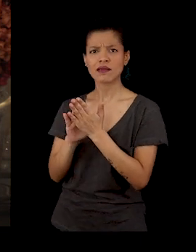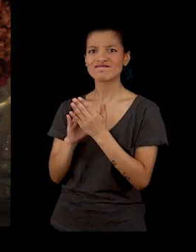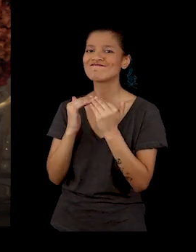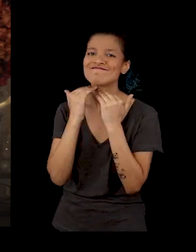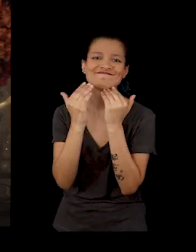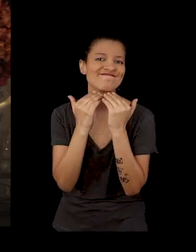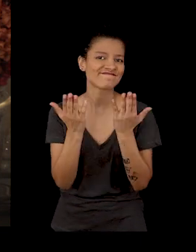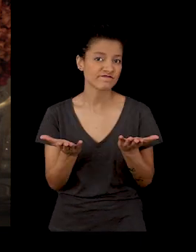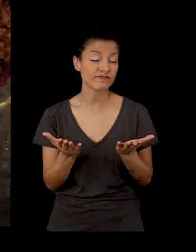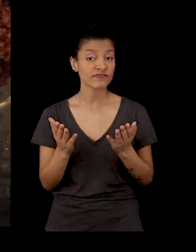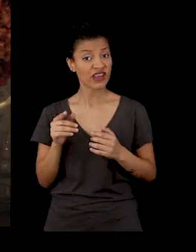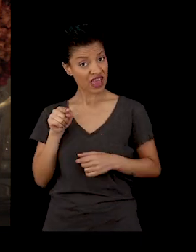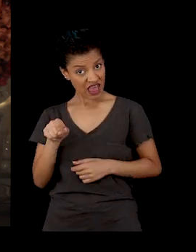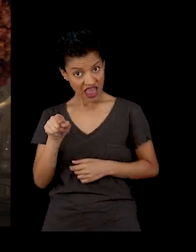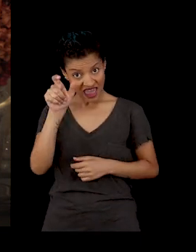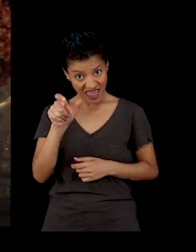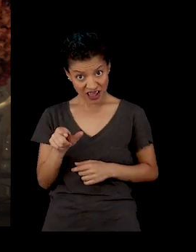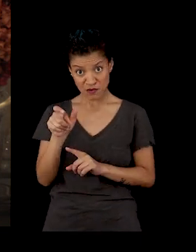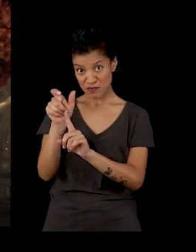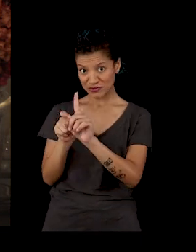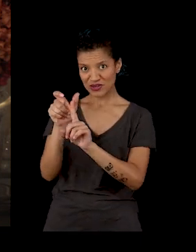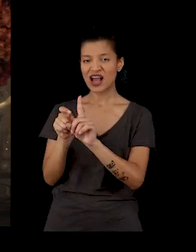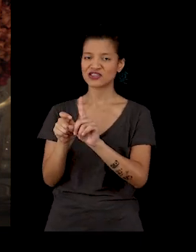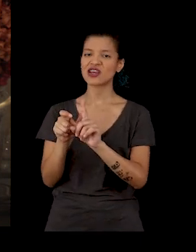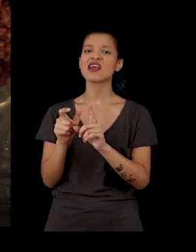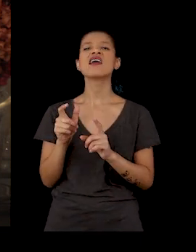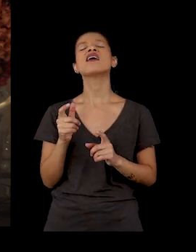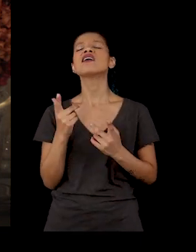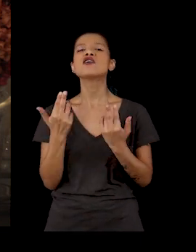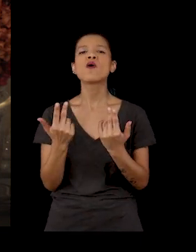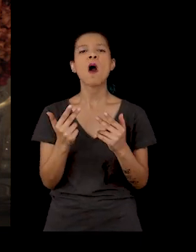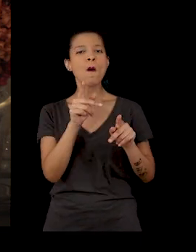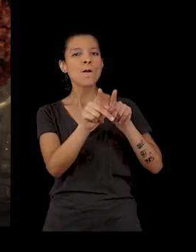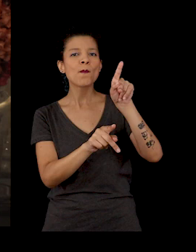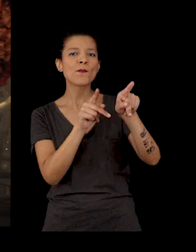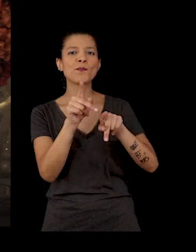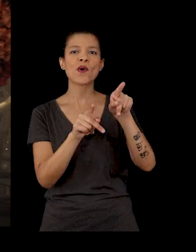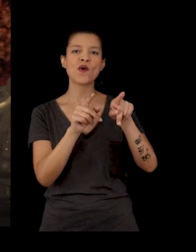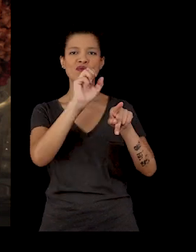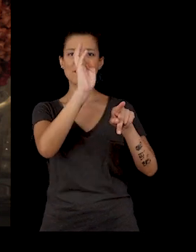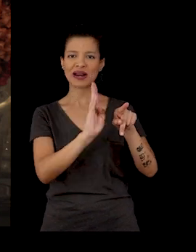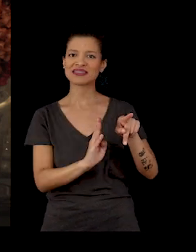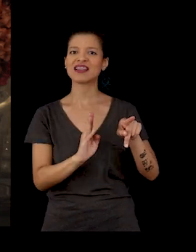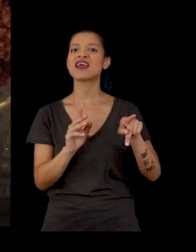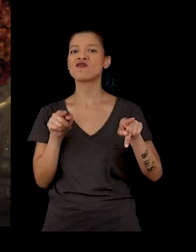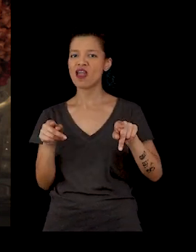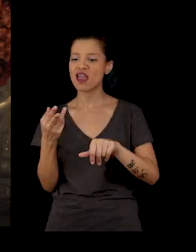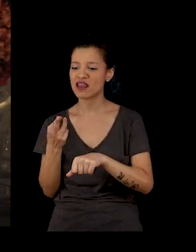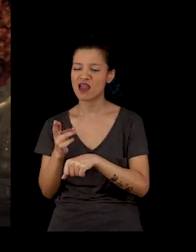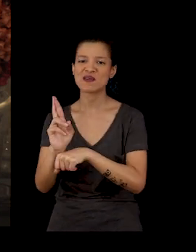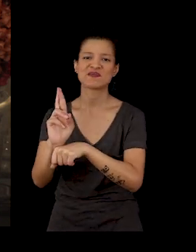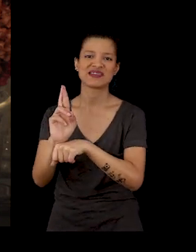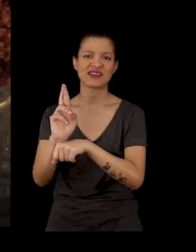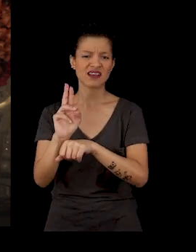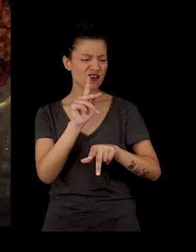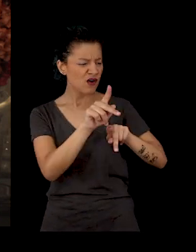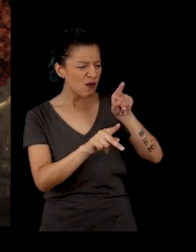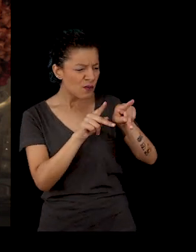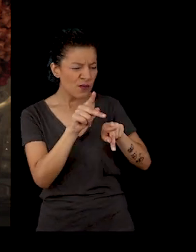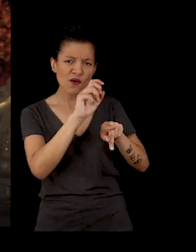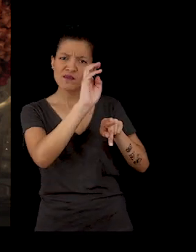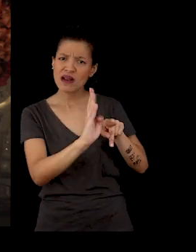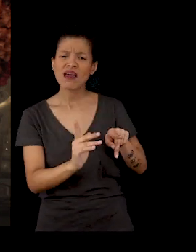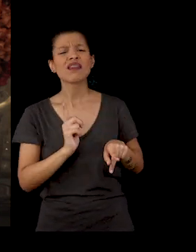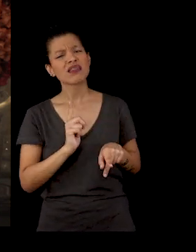representa o povo brasileiro. Eu acho isso. Esse povo, que é despeito de